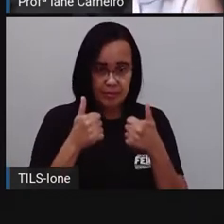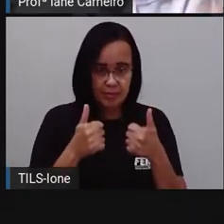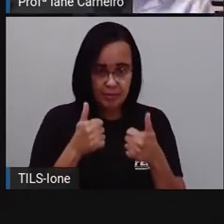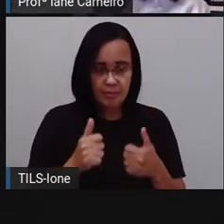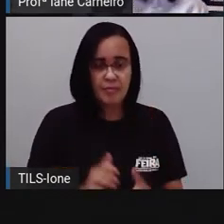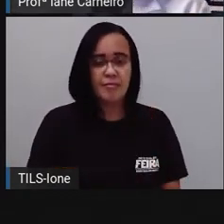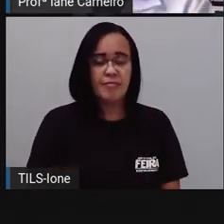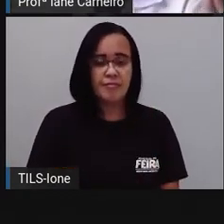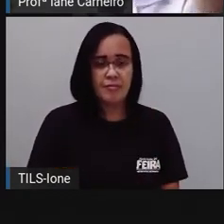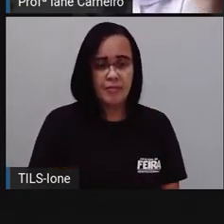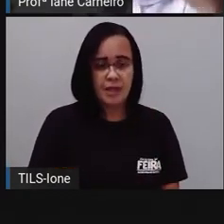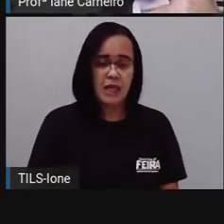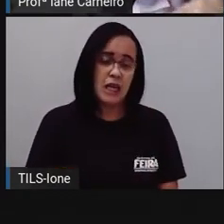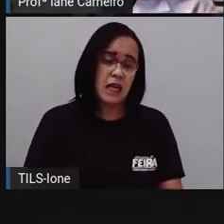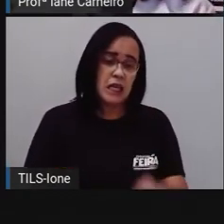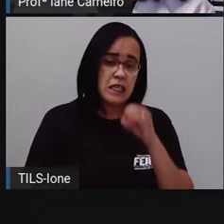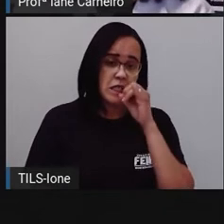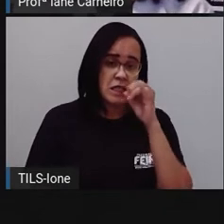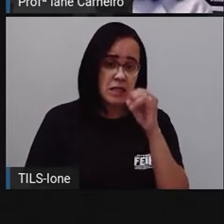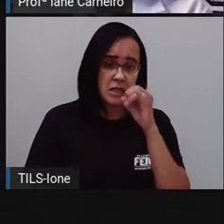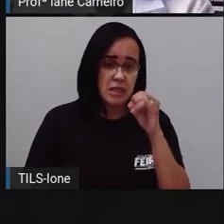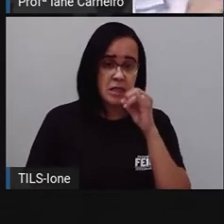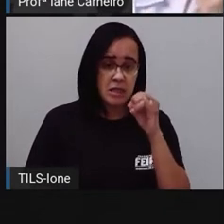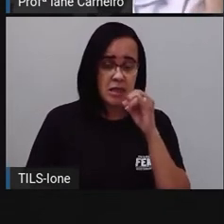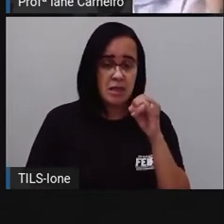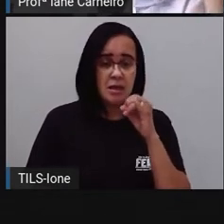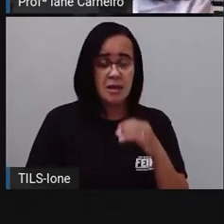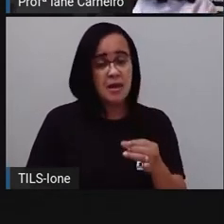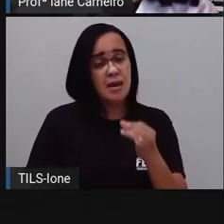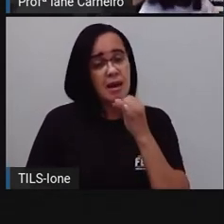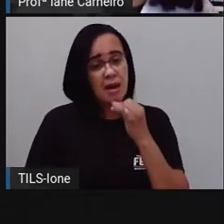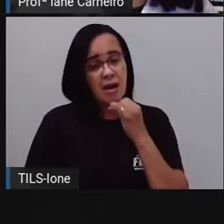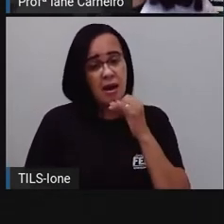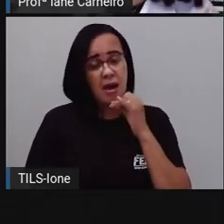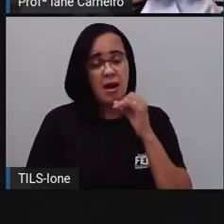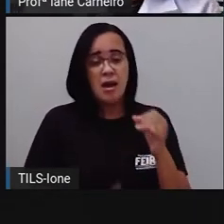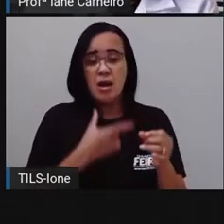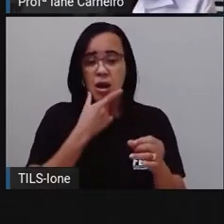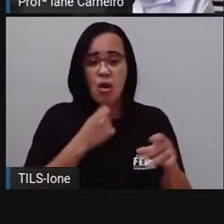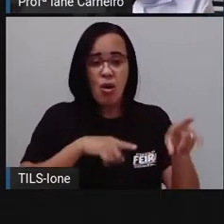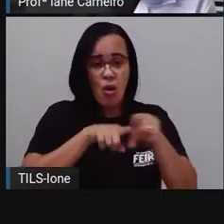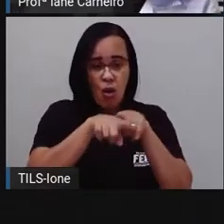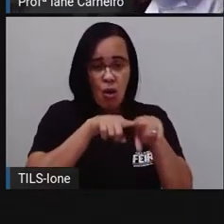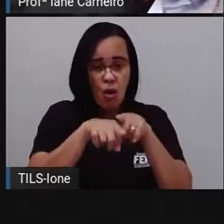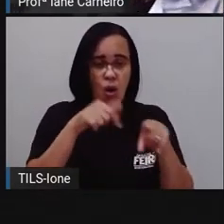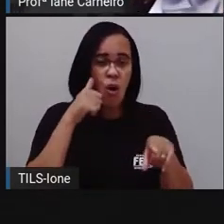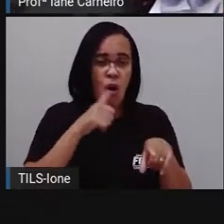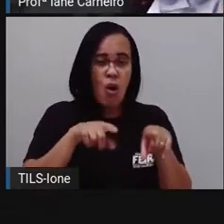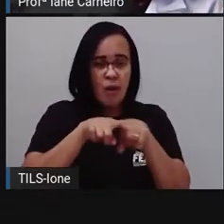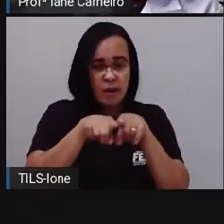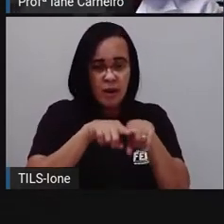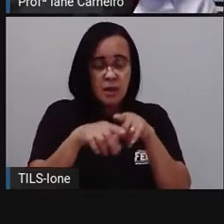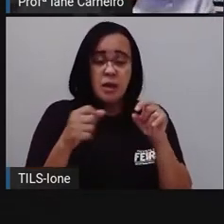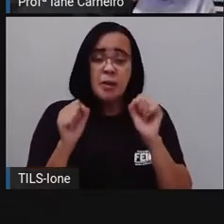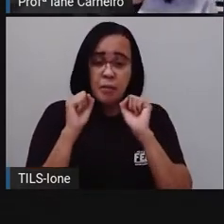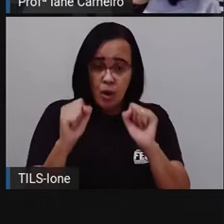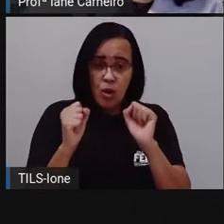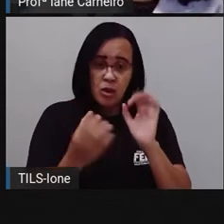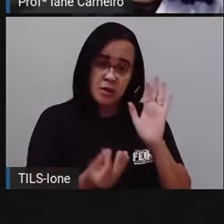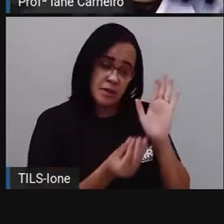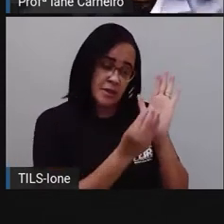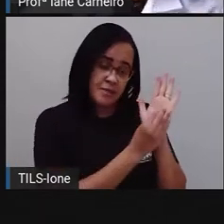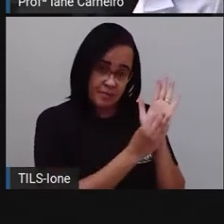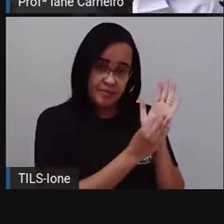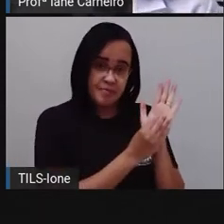se você tiver irmão, você pode colocar o nome dos seus irmãos, você pode colocar o seu próprio nome. Então, a prova vai colocar aqui, vamos supor que é uma menina, né?